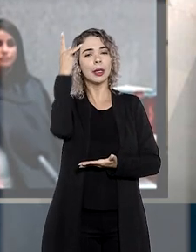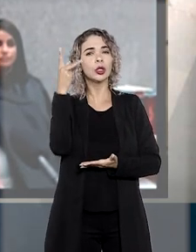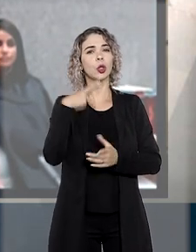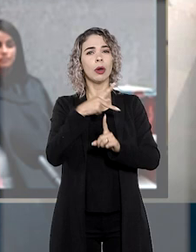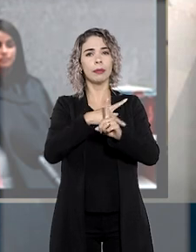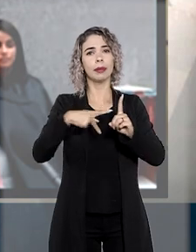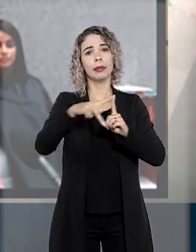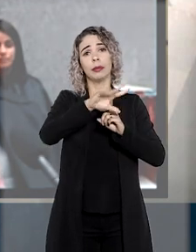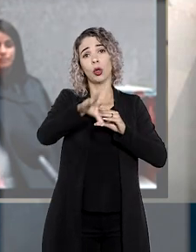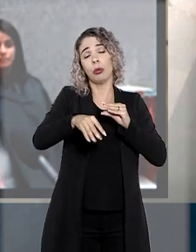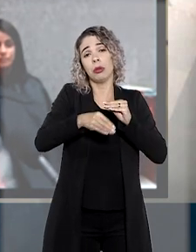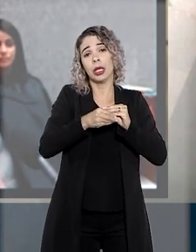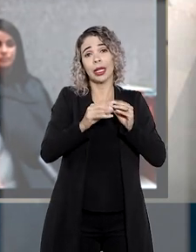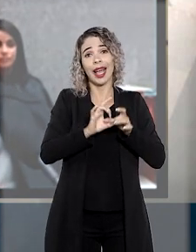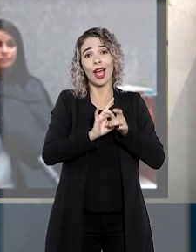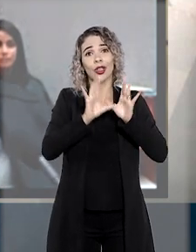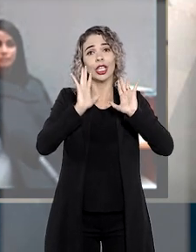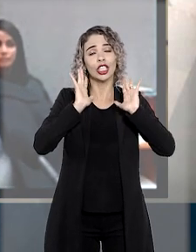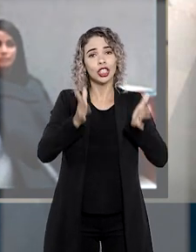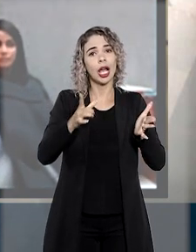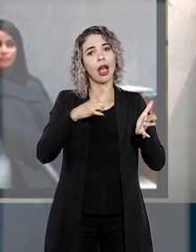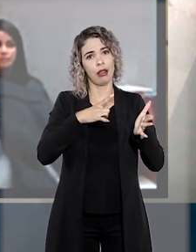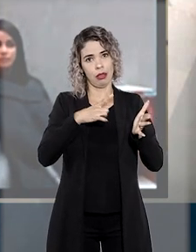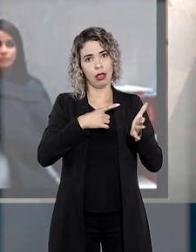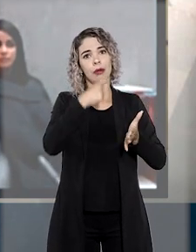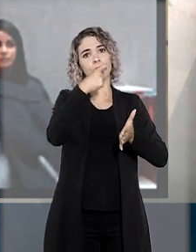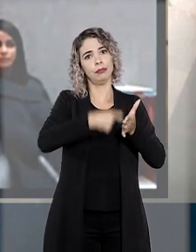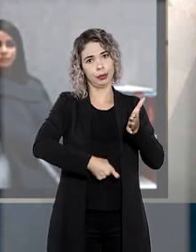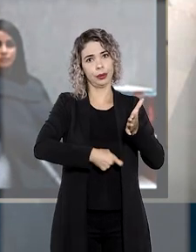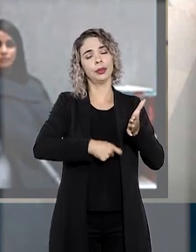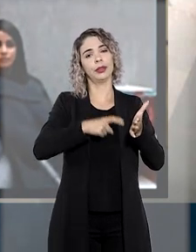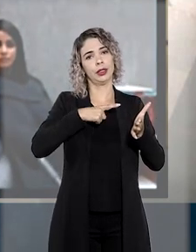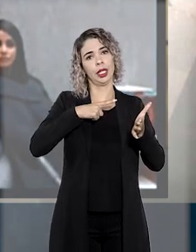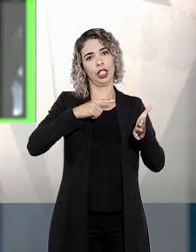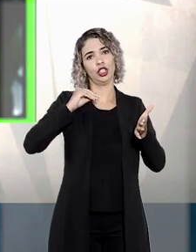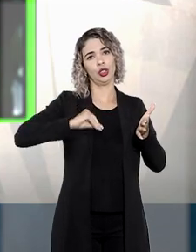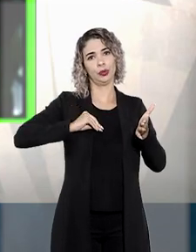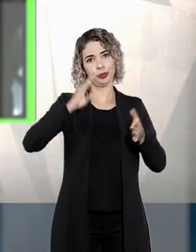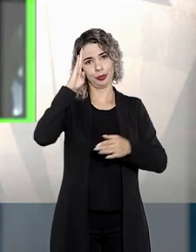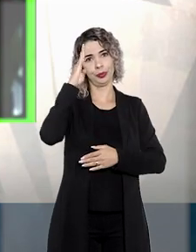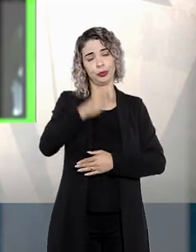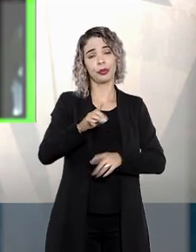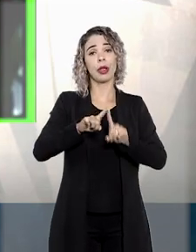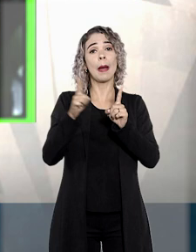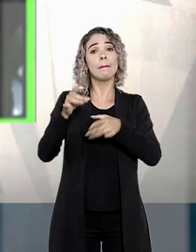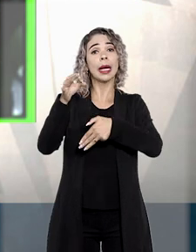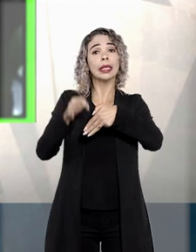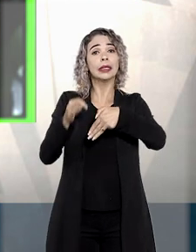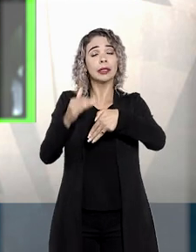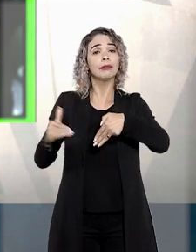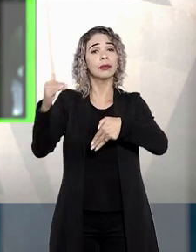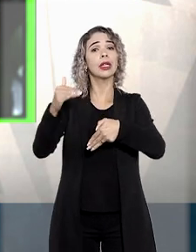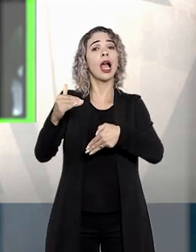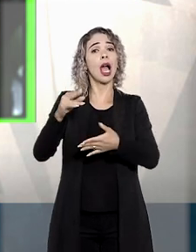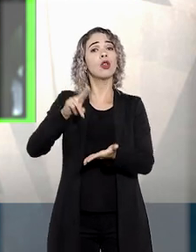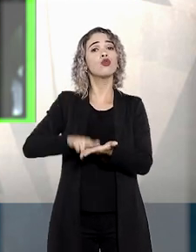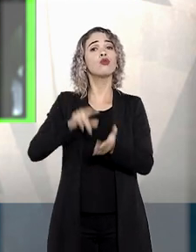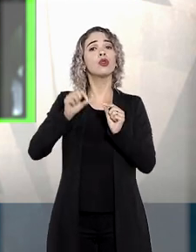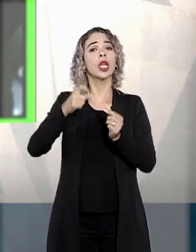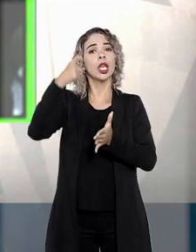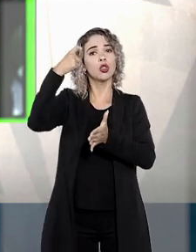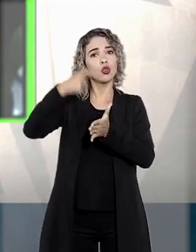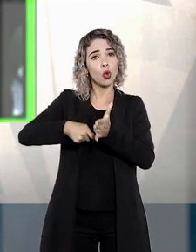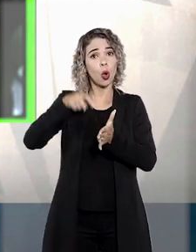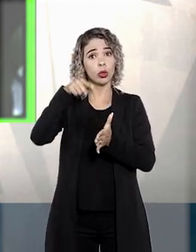entidade de previdência complementar autorizada a realizar a operação de crédito. No entanto, a ministra reconheceu que os valores dos